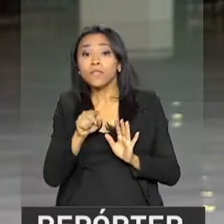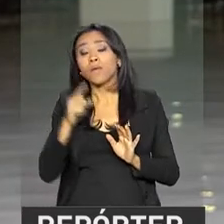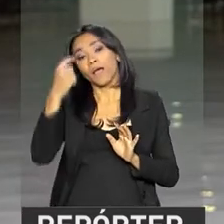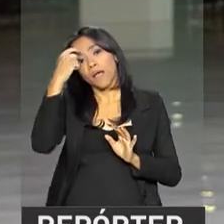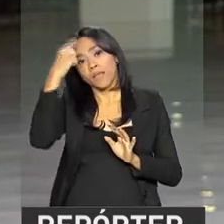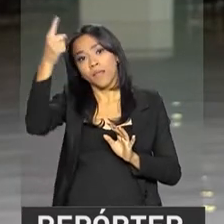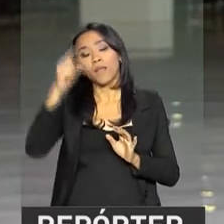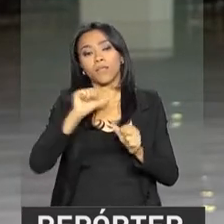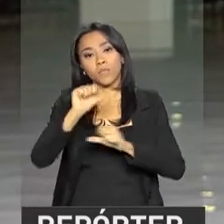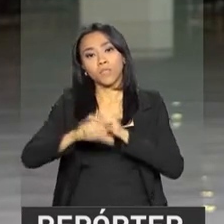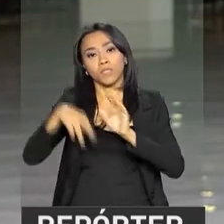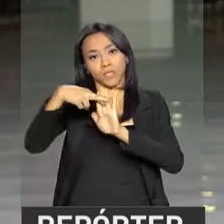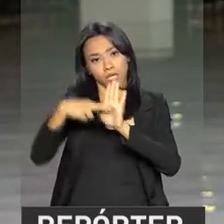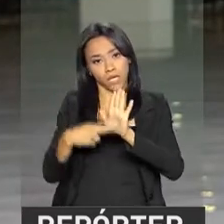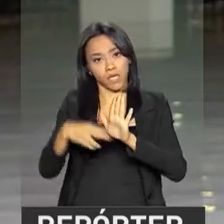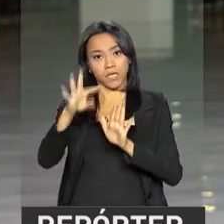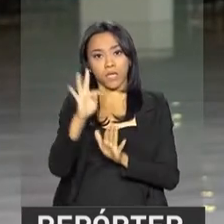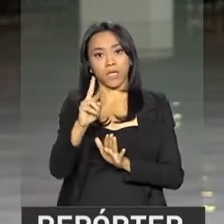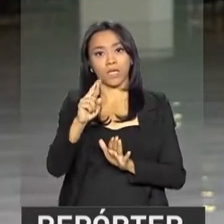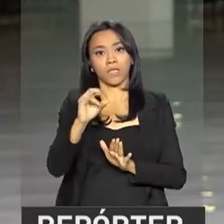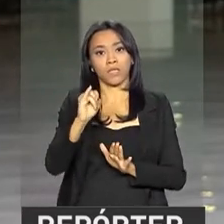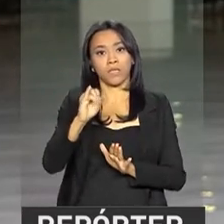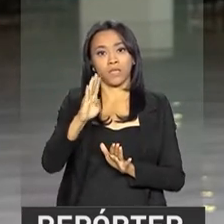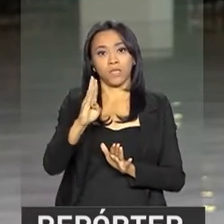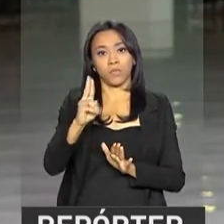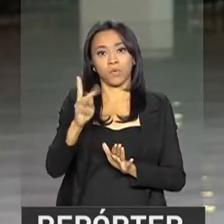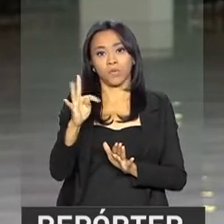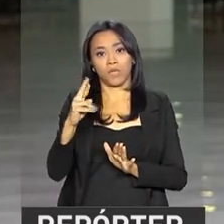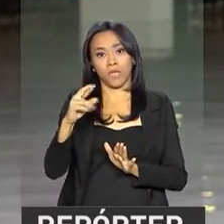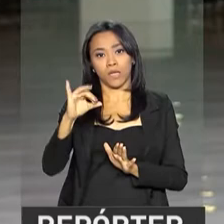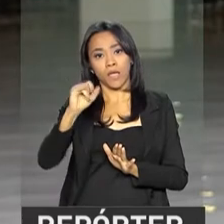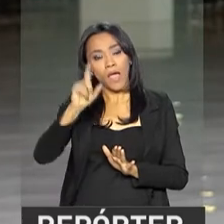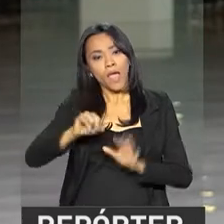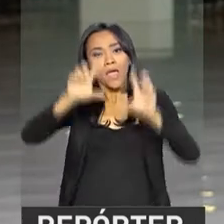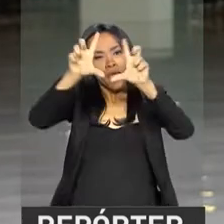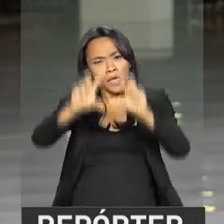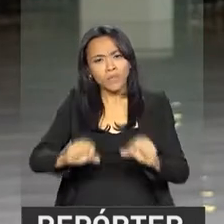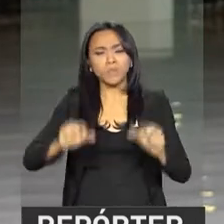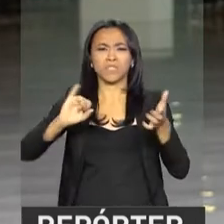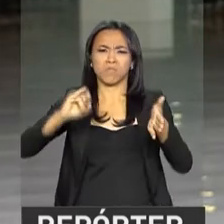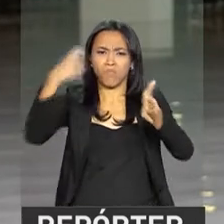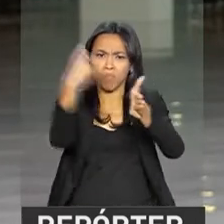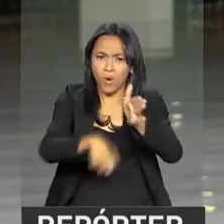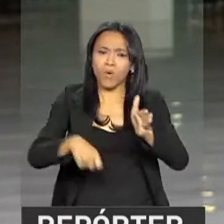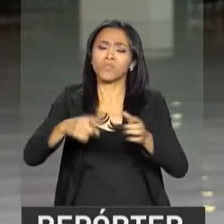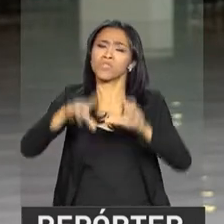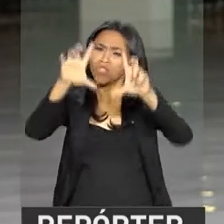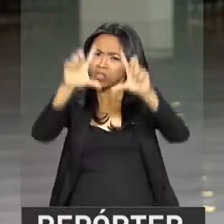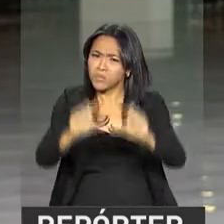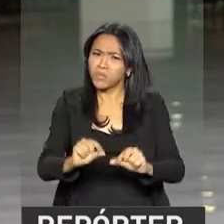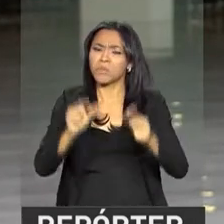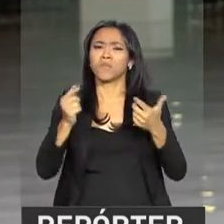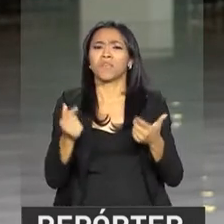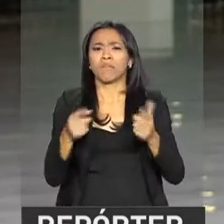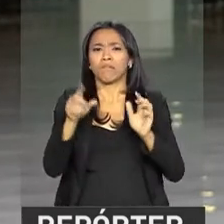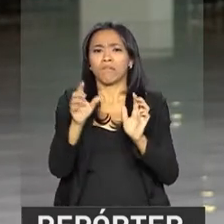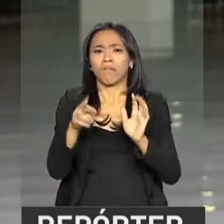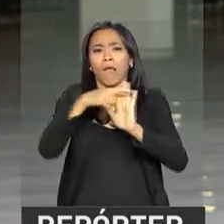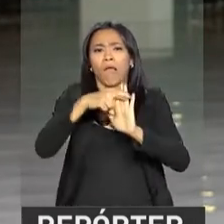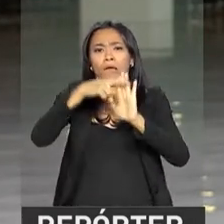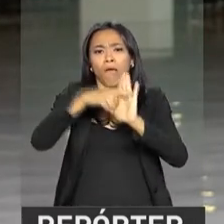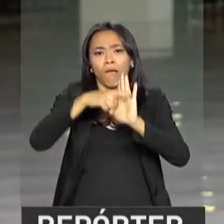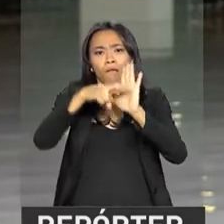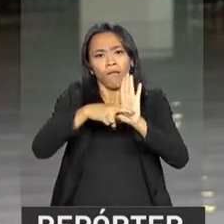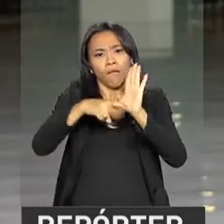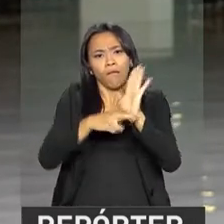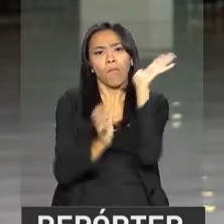tributária é simplificar a cobrança de impostos e diminuir a burocracia. Nessa proposta que o deputado vai